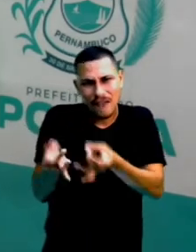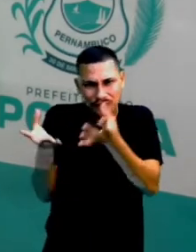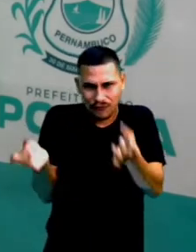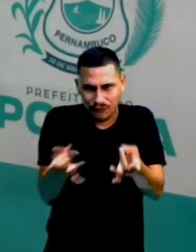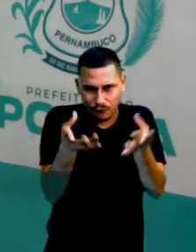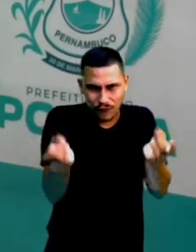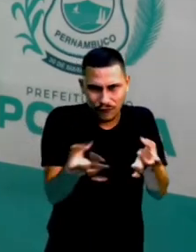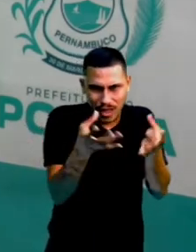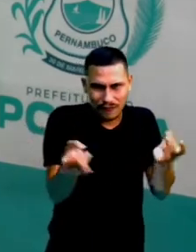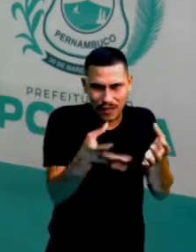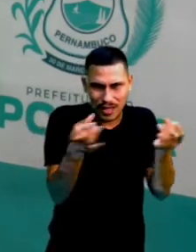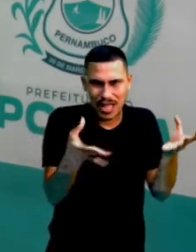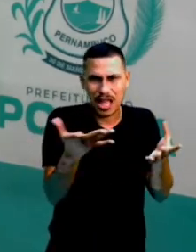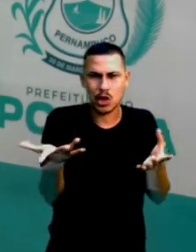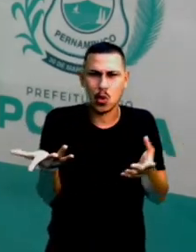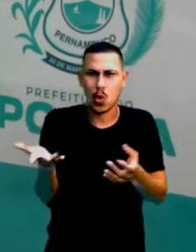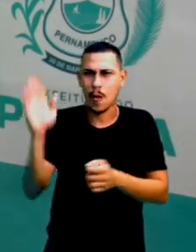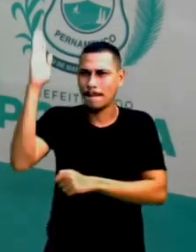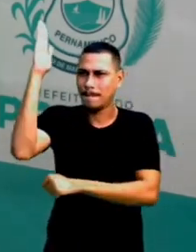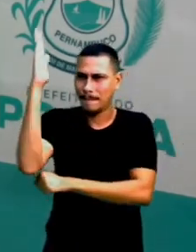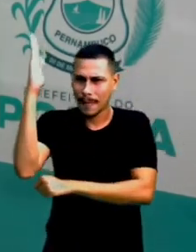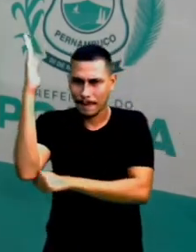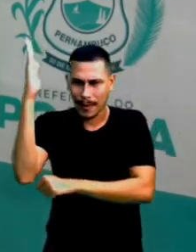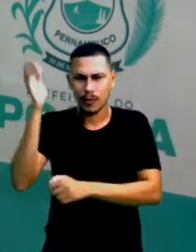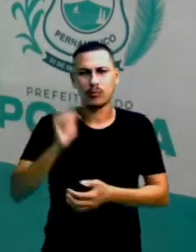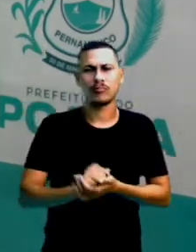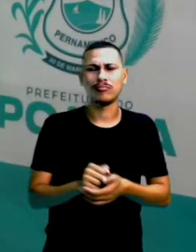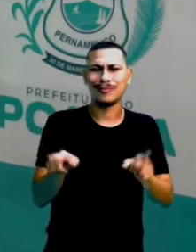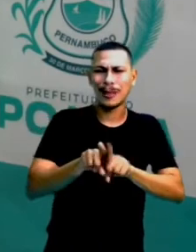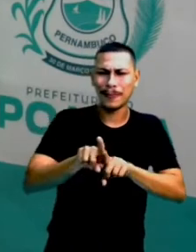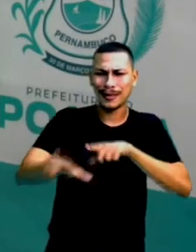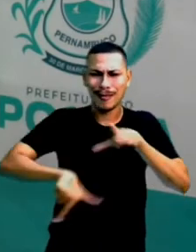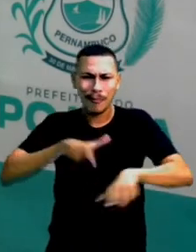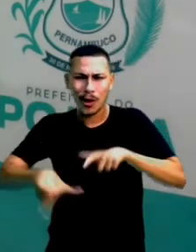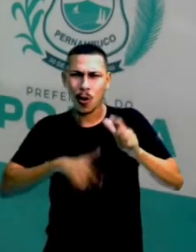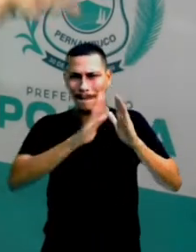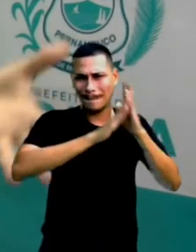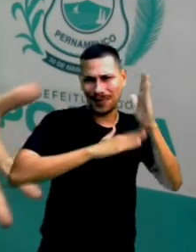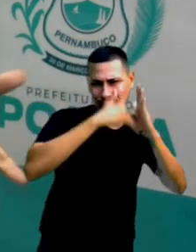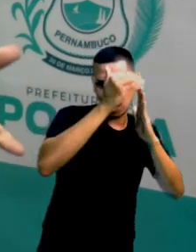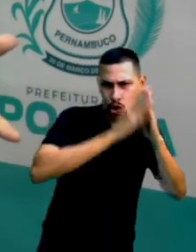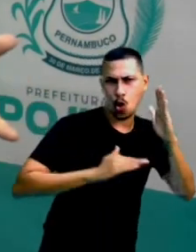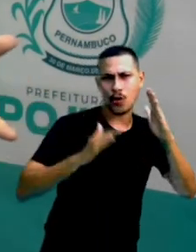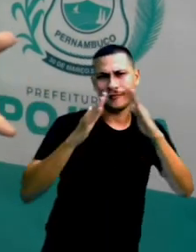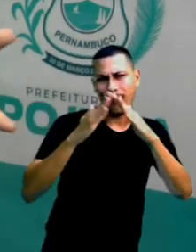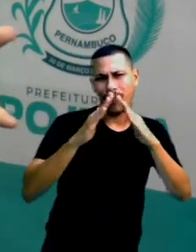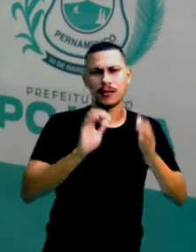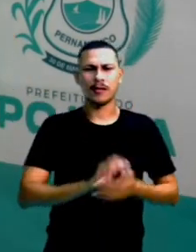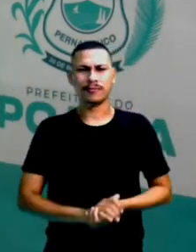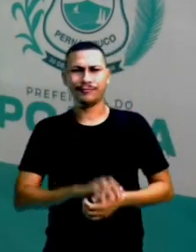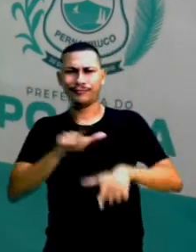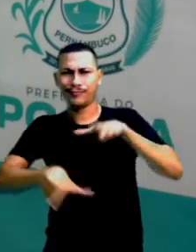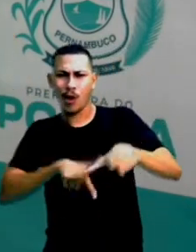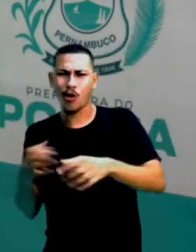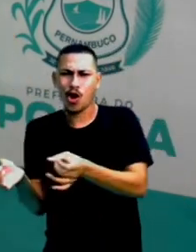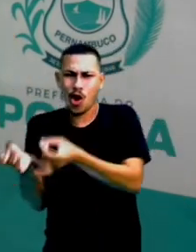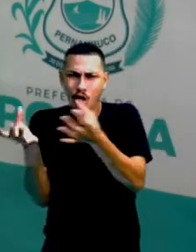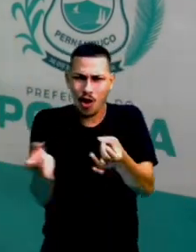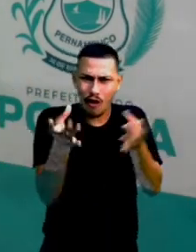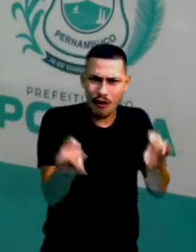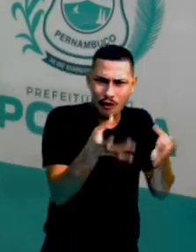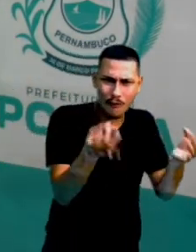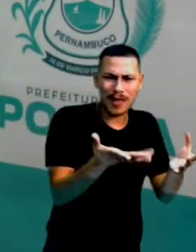Trabalhou como pintor Pintor de casa Trabalhou no comércio Ele foi